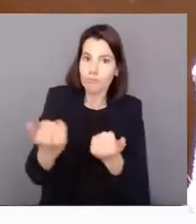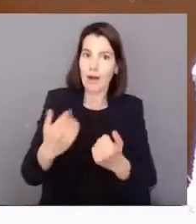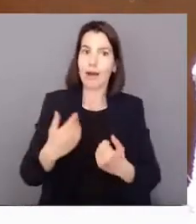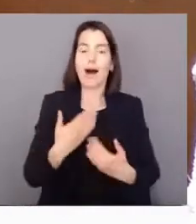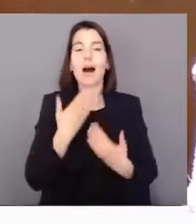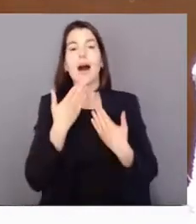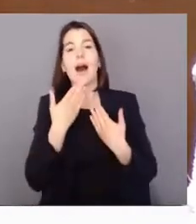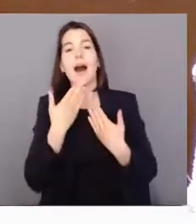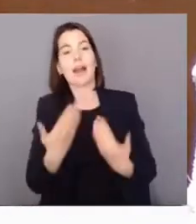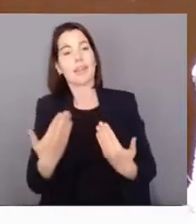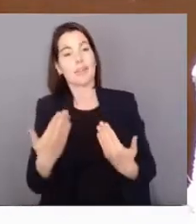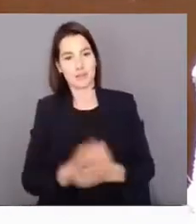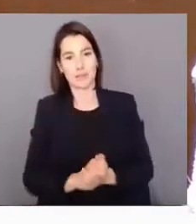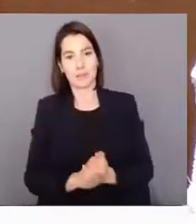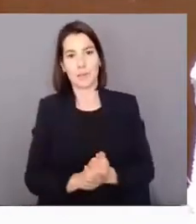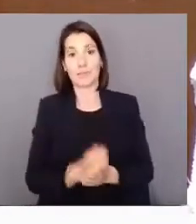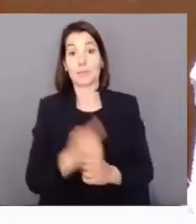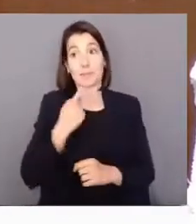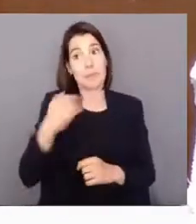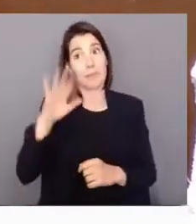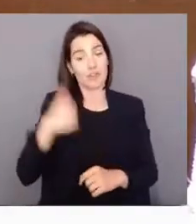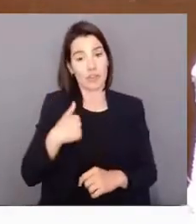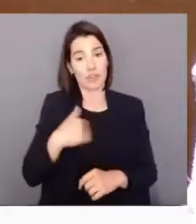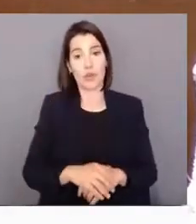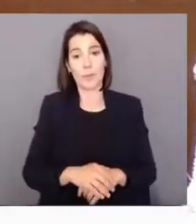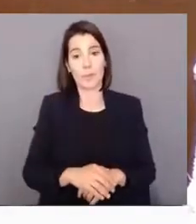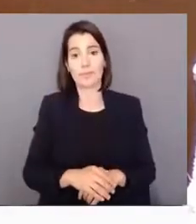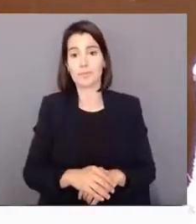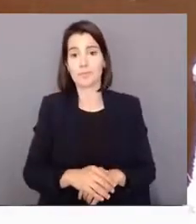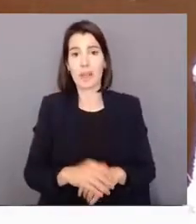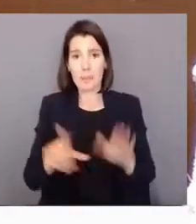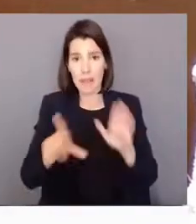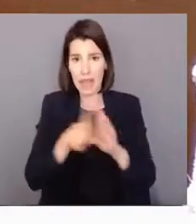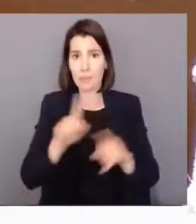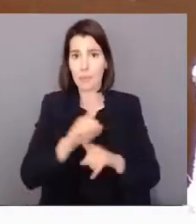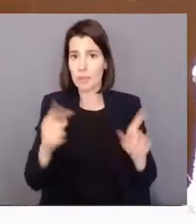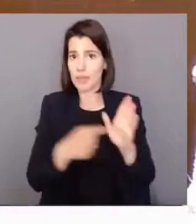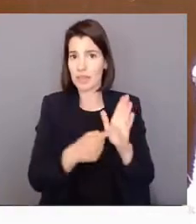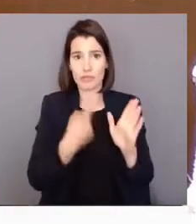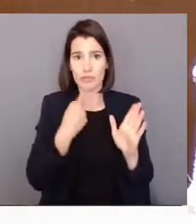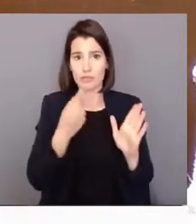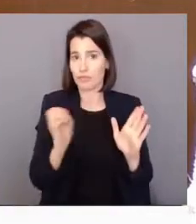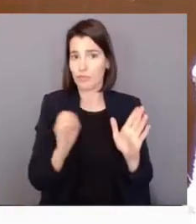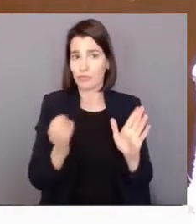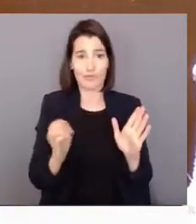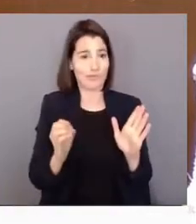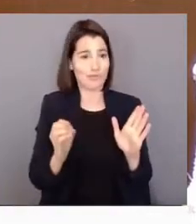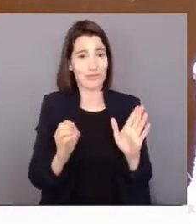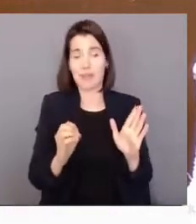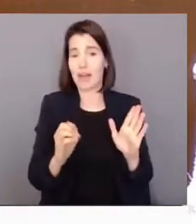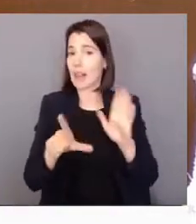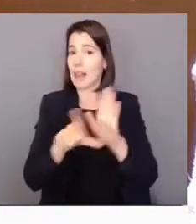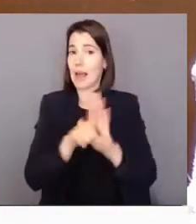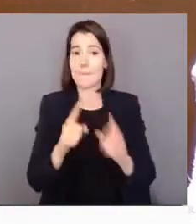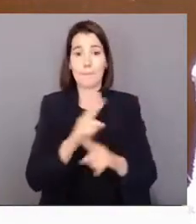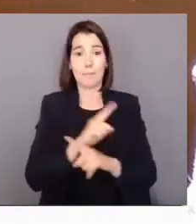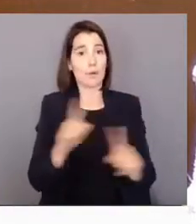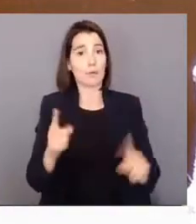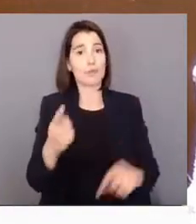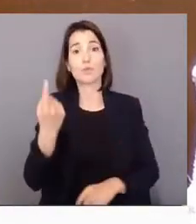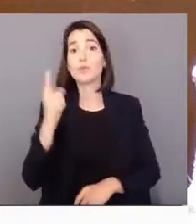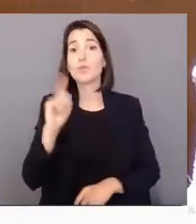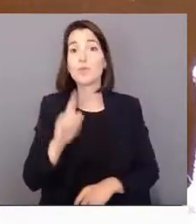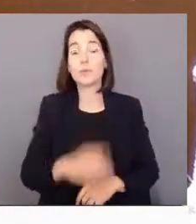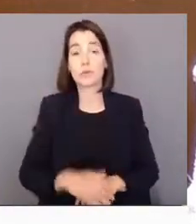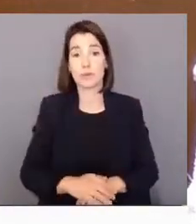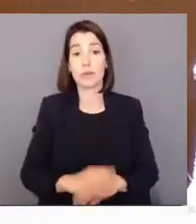do que eu. Mas as podas de rolagem não estão proibidas na lei. Não estão proibidas na lei. É preciso saber bem